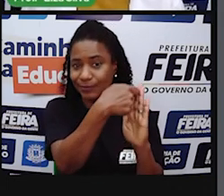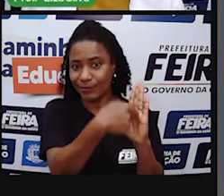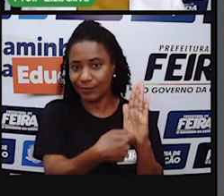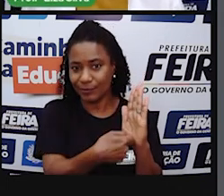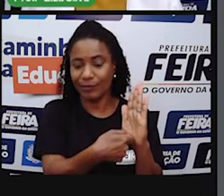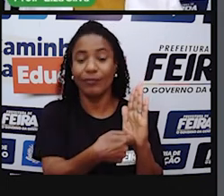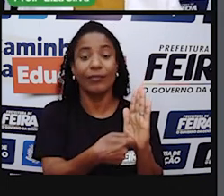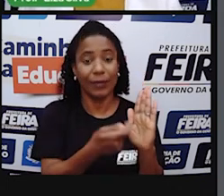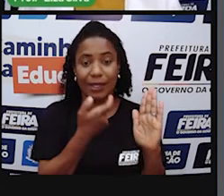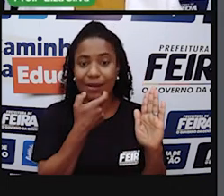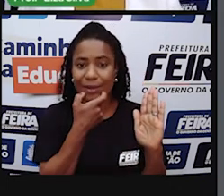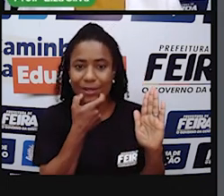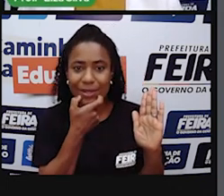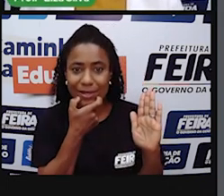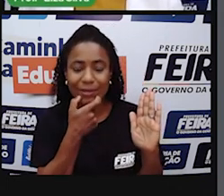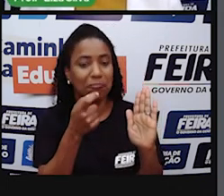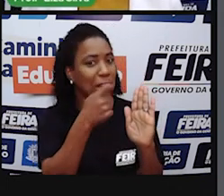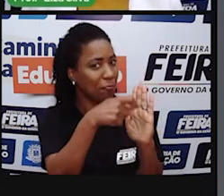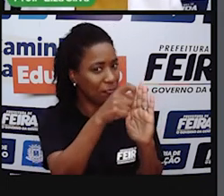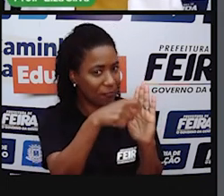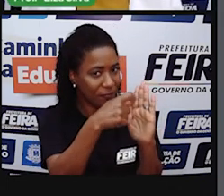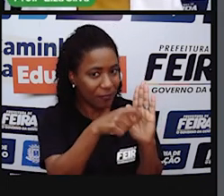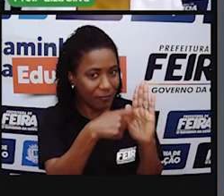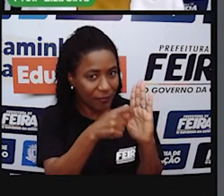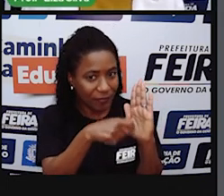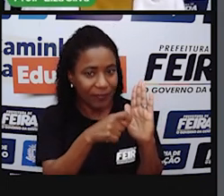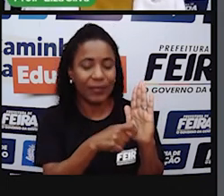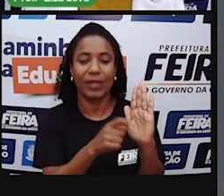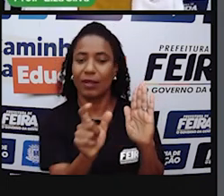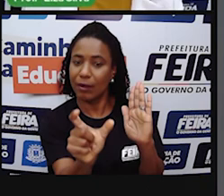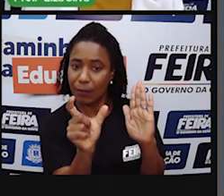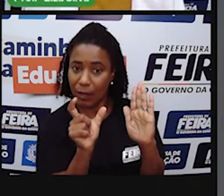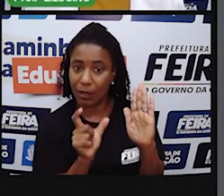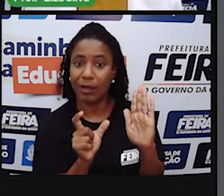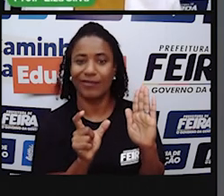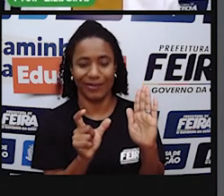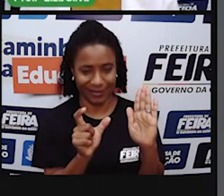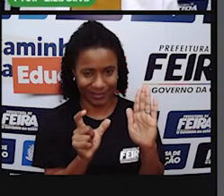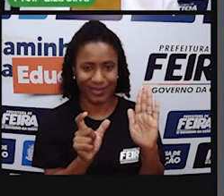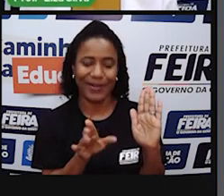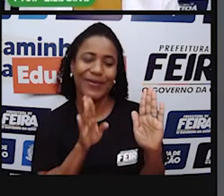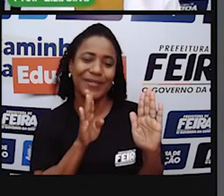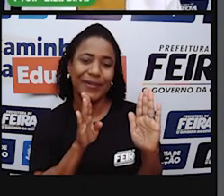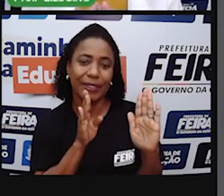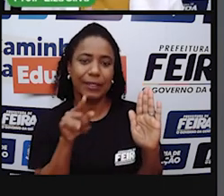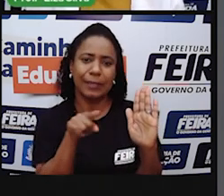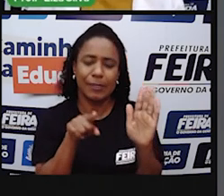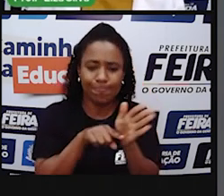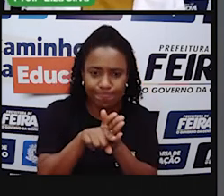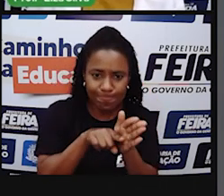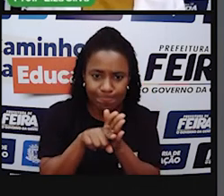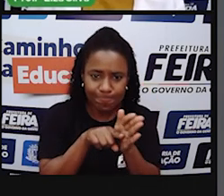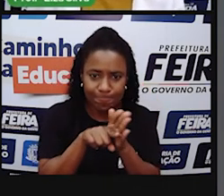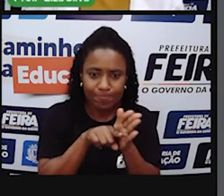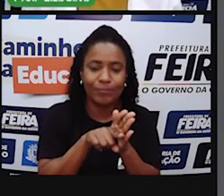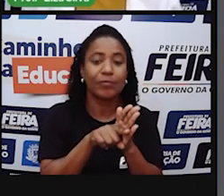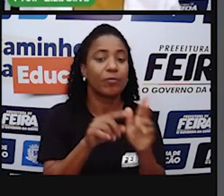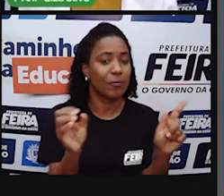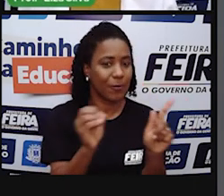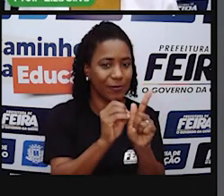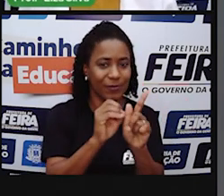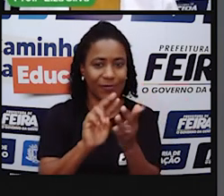Registro Em inglês Utilizando o vocabulário Que você já domina E é claro Aprendendo Novas palavras